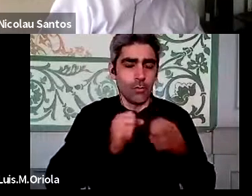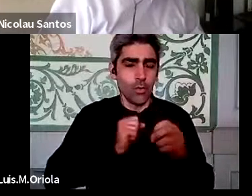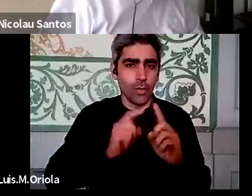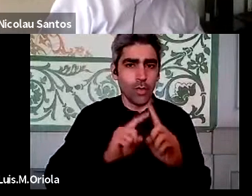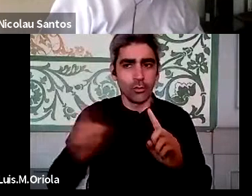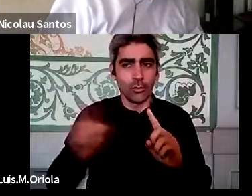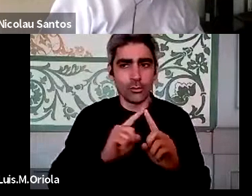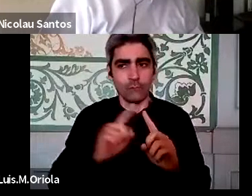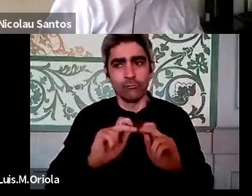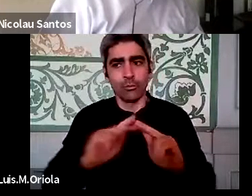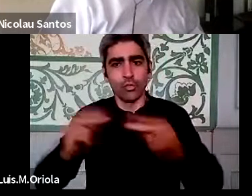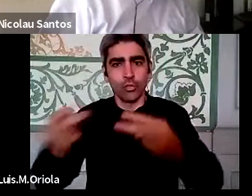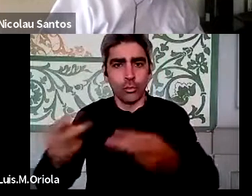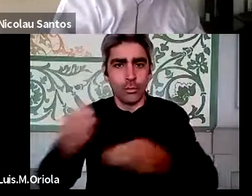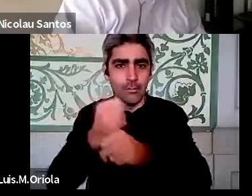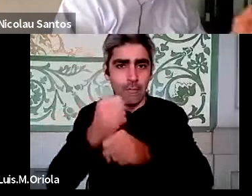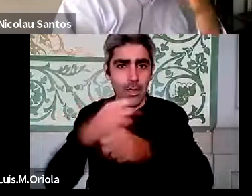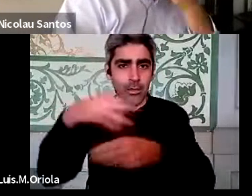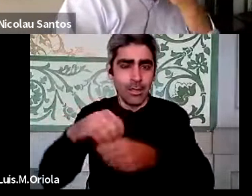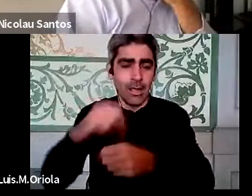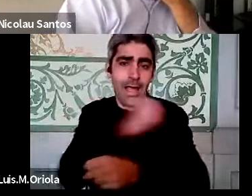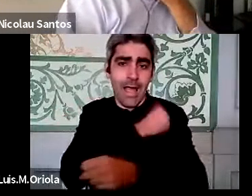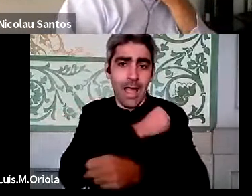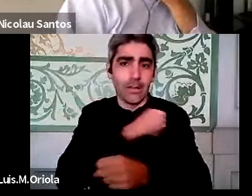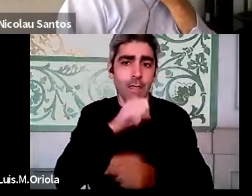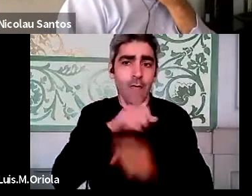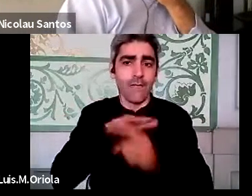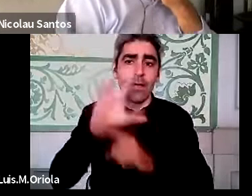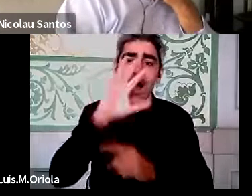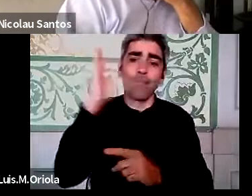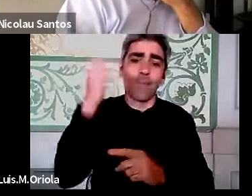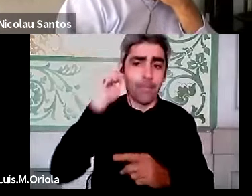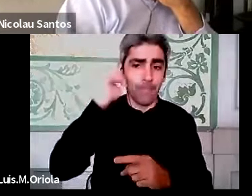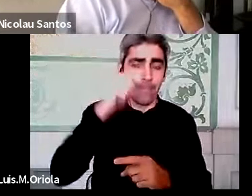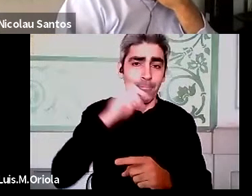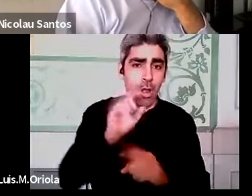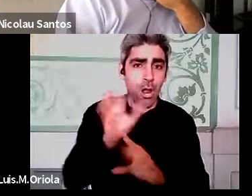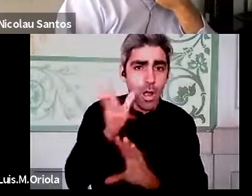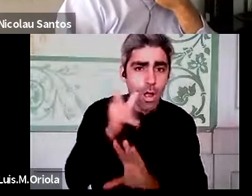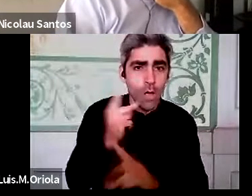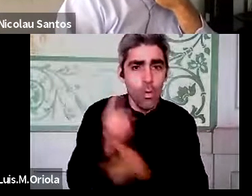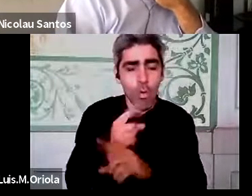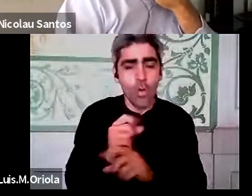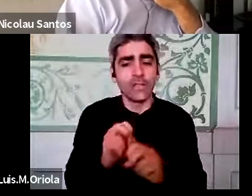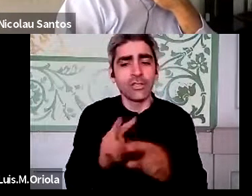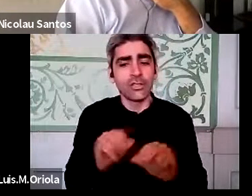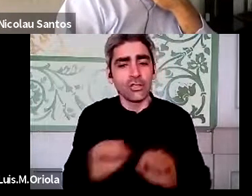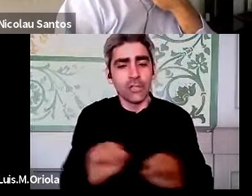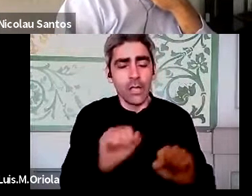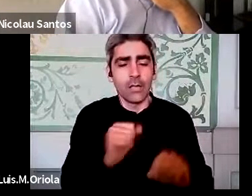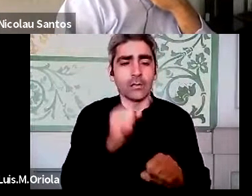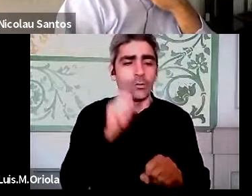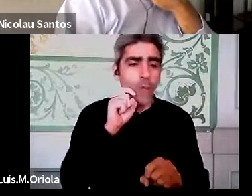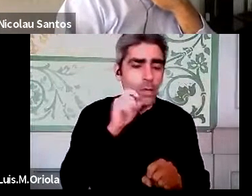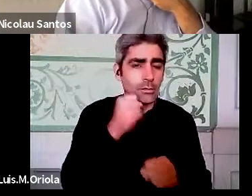para casa que tem impacto ambiental, tem impacto na higiene e segurança no trabalho. Há questões